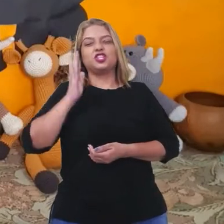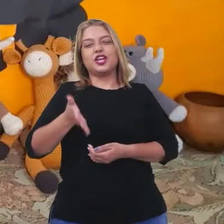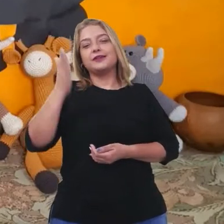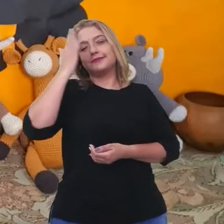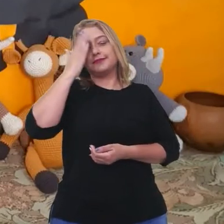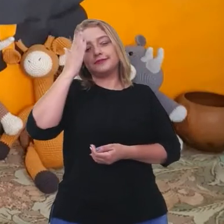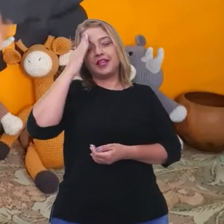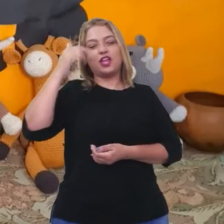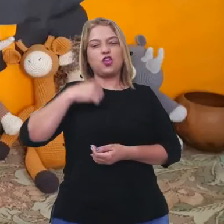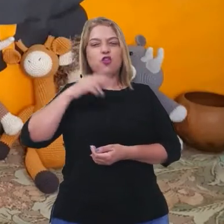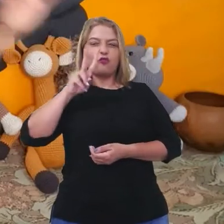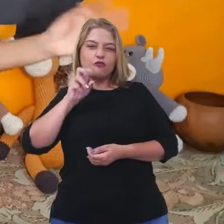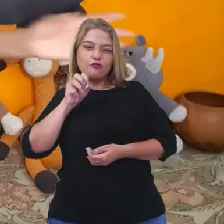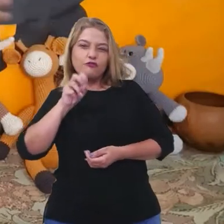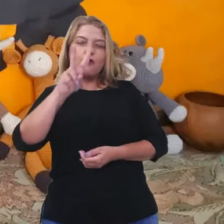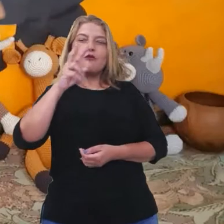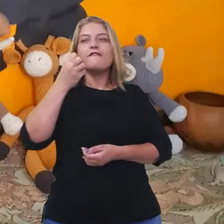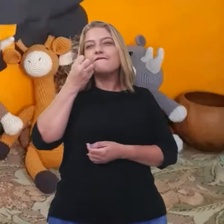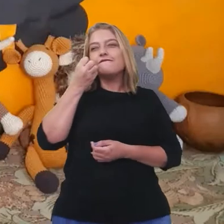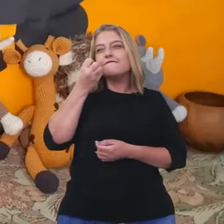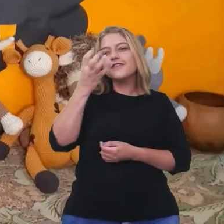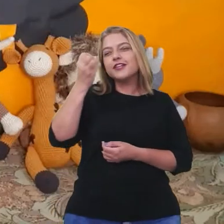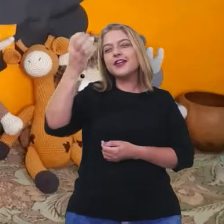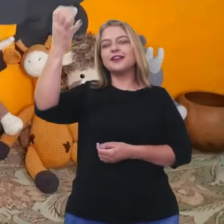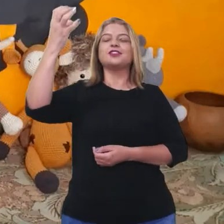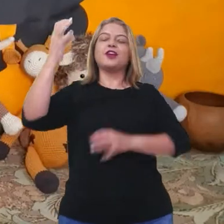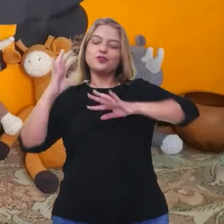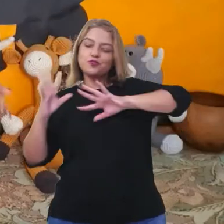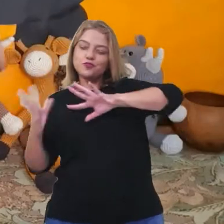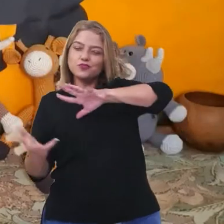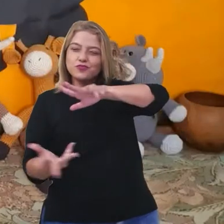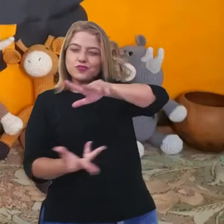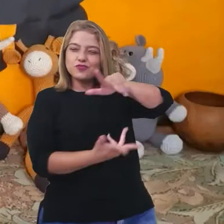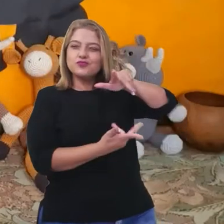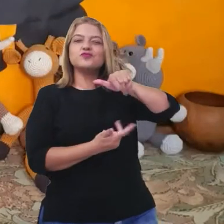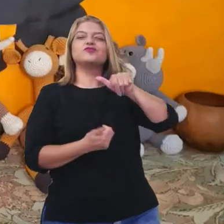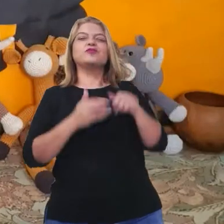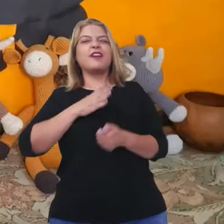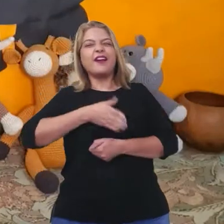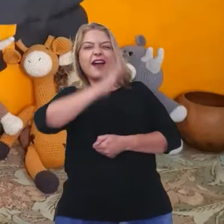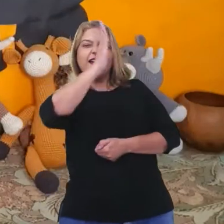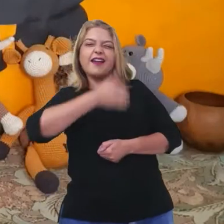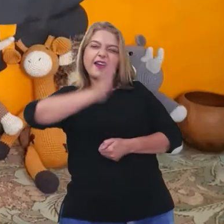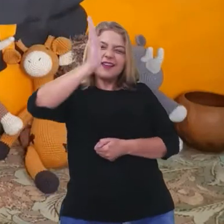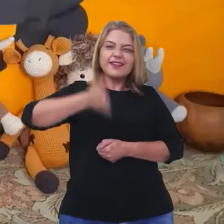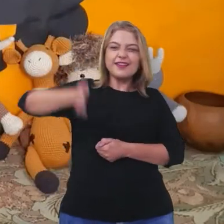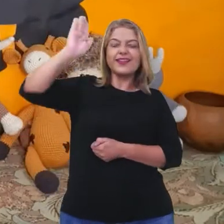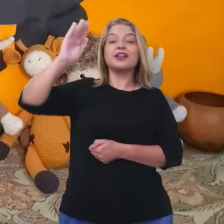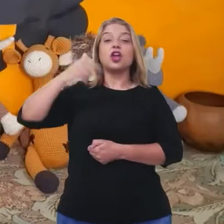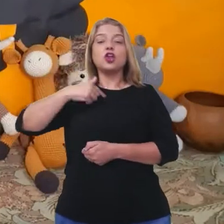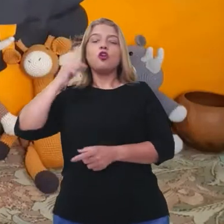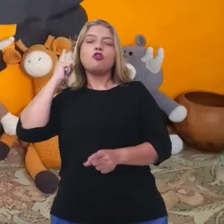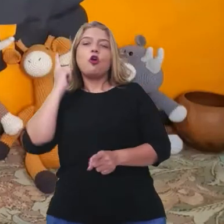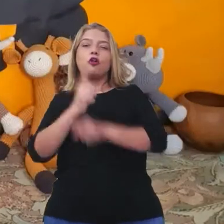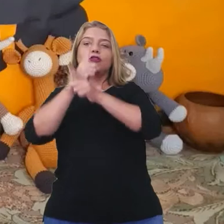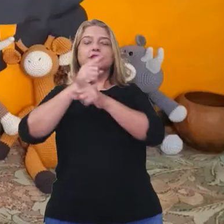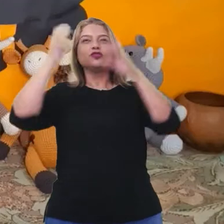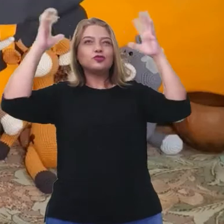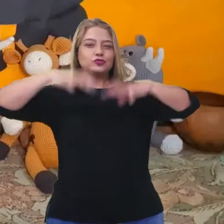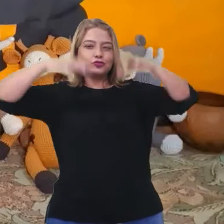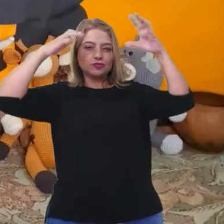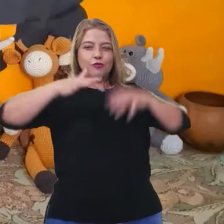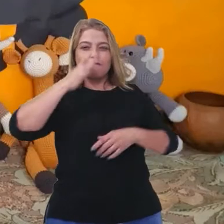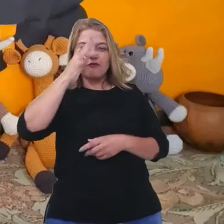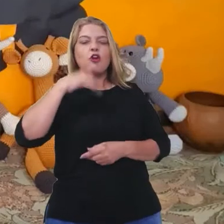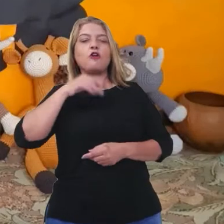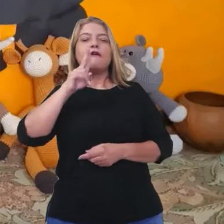eu vou fazer uma viagem pelo mundo e vou encontrar a chuva de flores. E